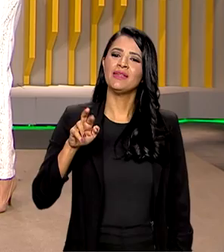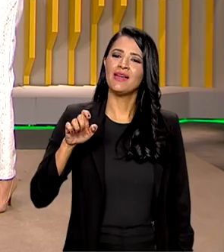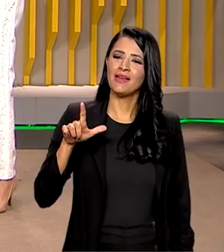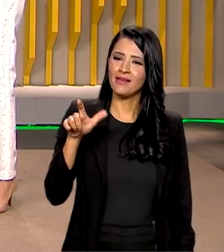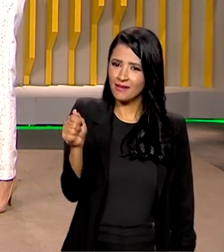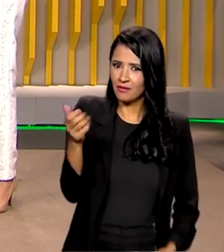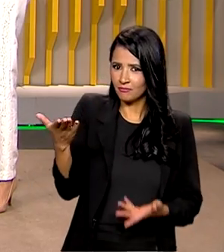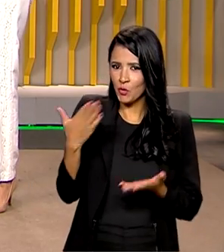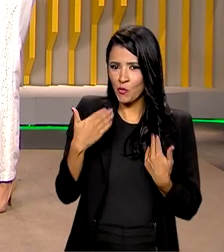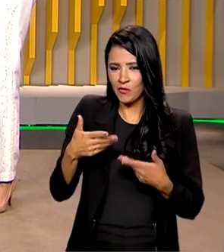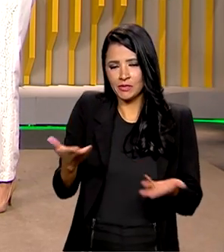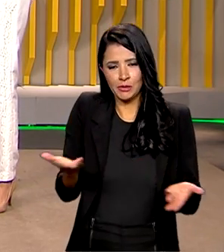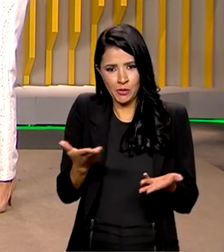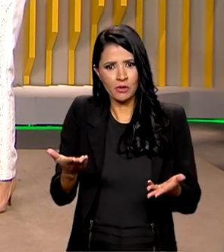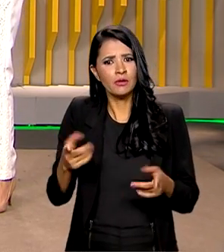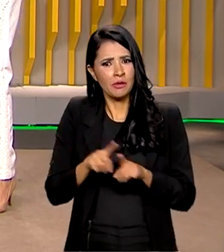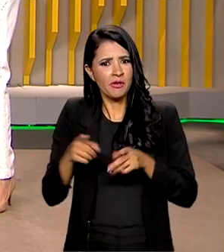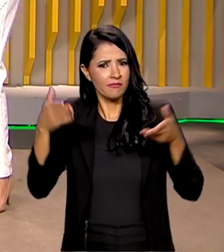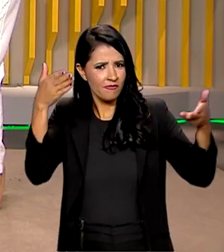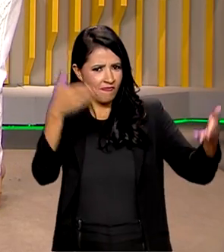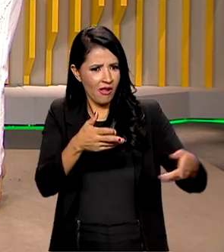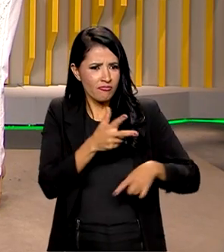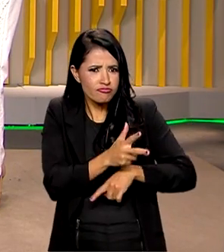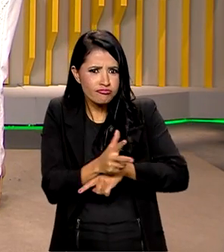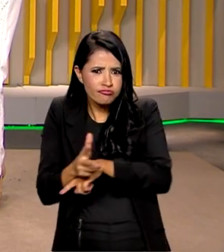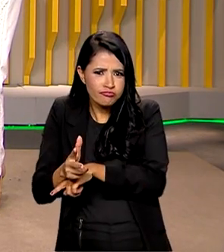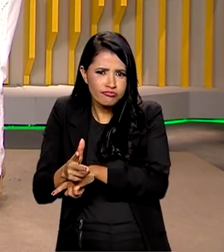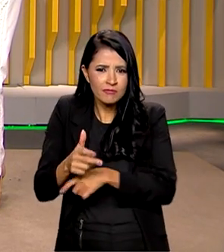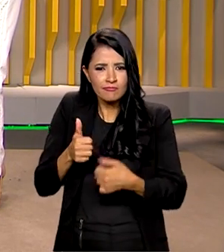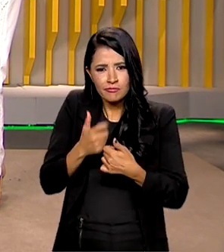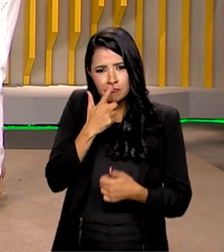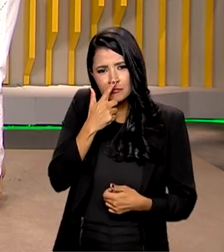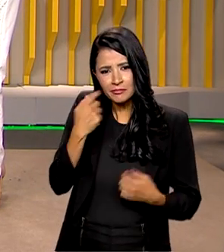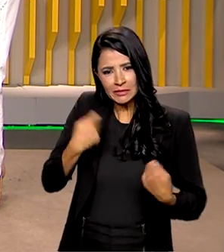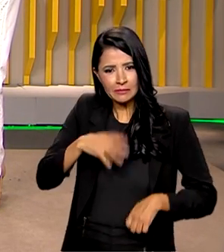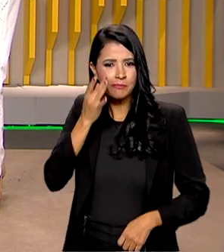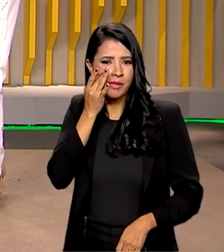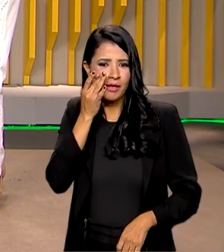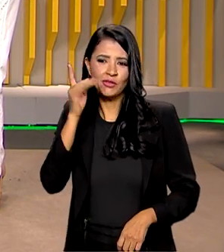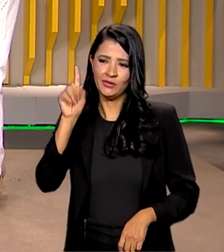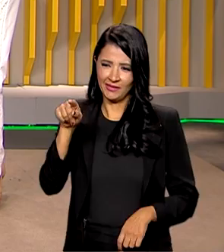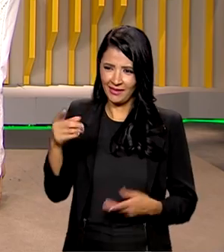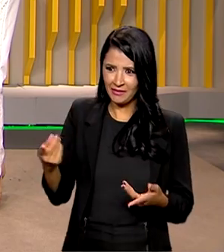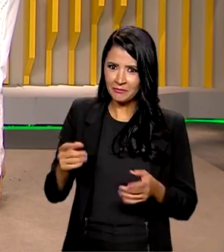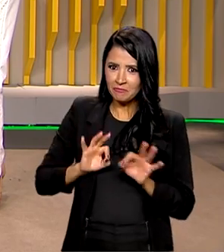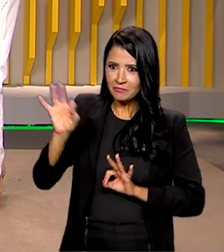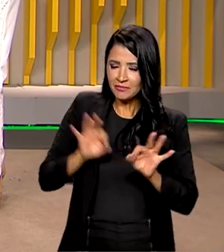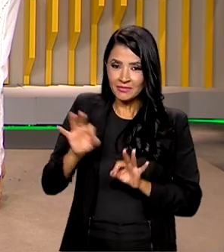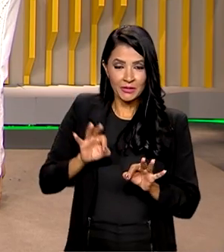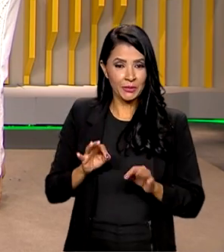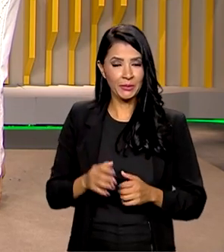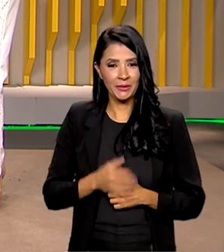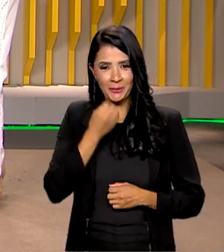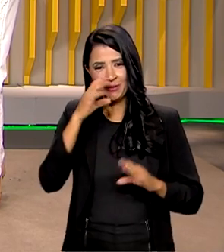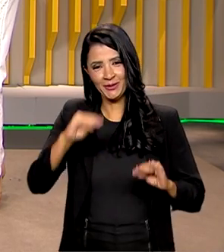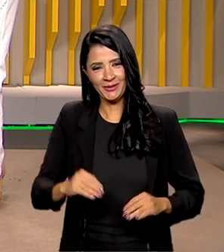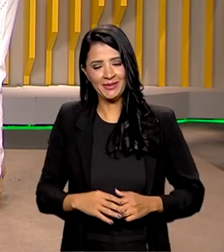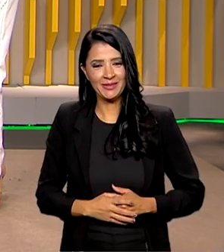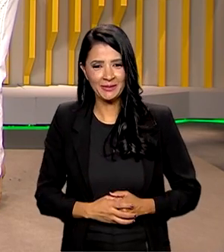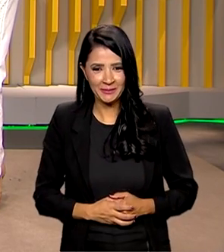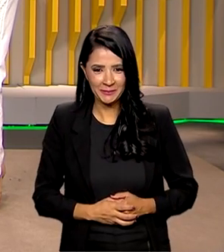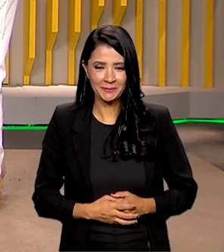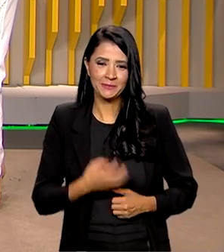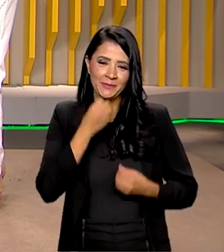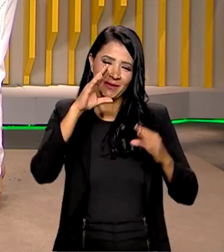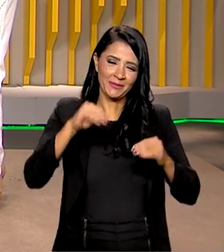que conversa com a gente, inclusive vai participar dessa cobertura de perto, né Gabi? Os preparativos estão a mil, né? Boa noite. Boa